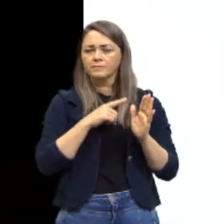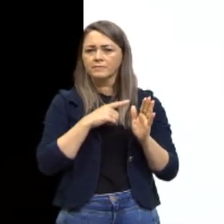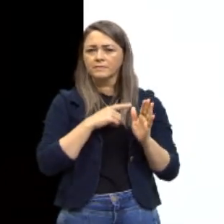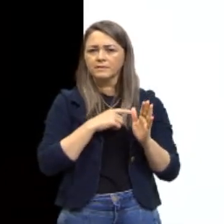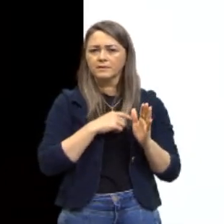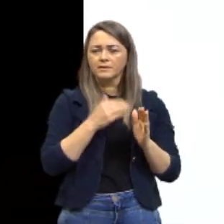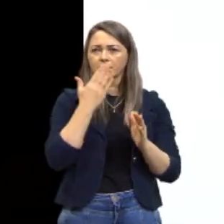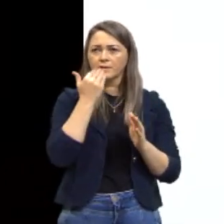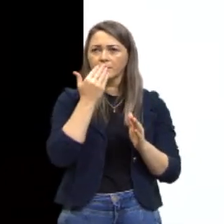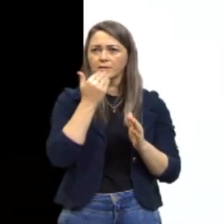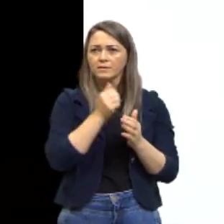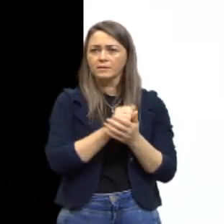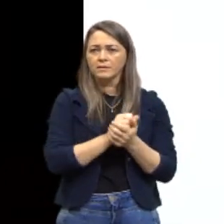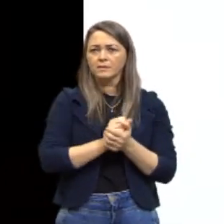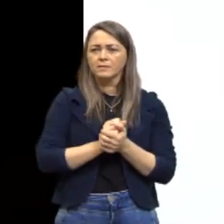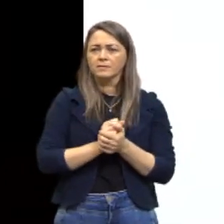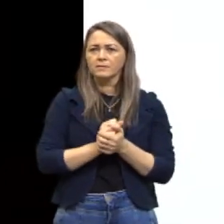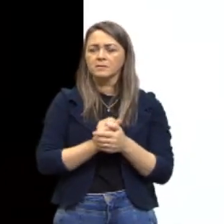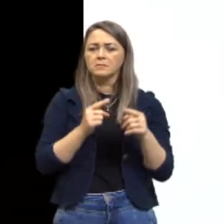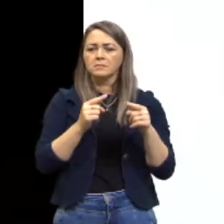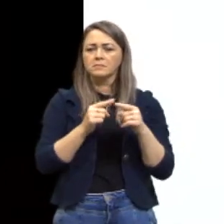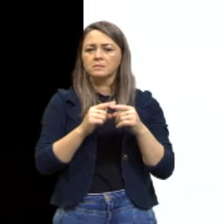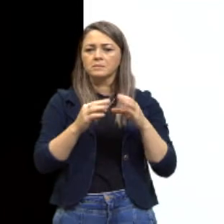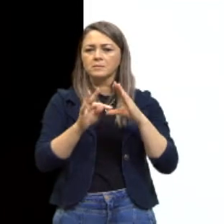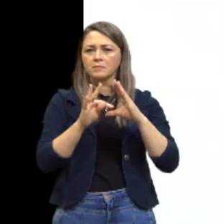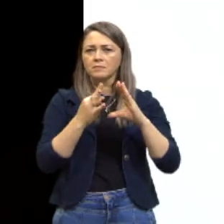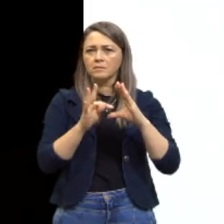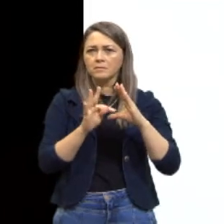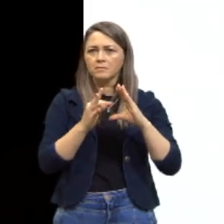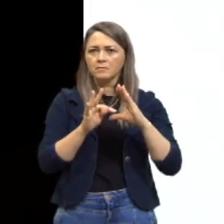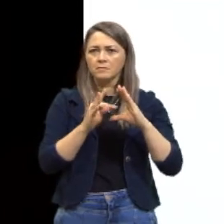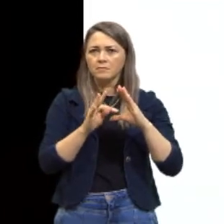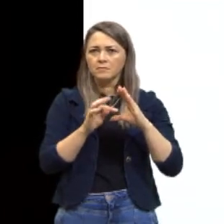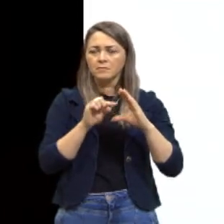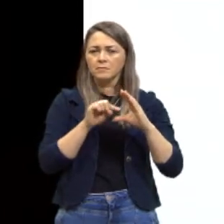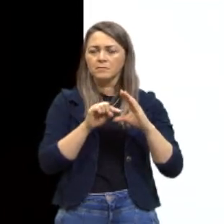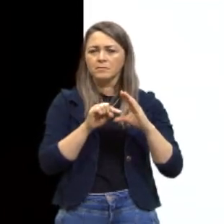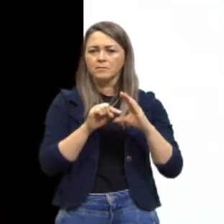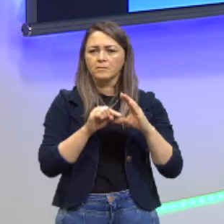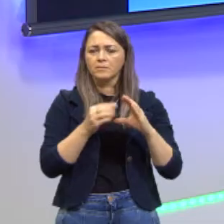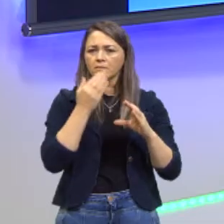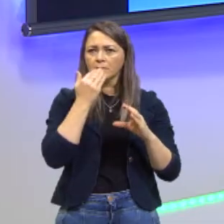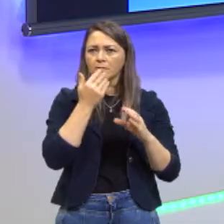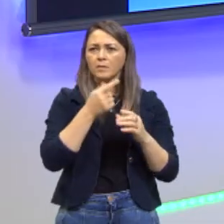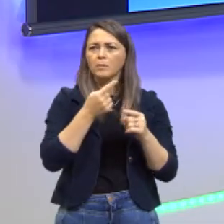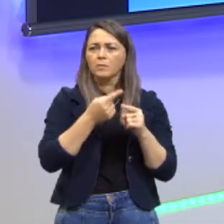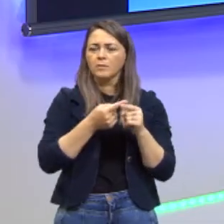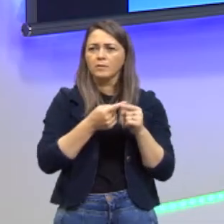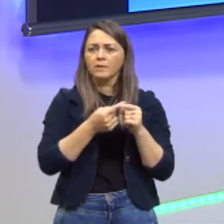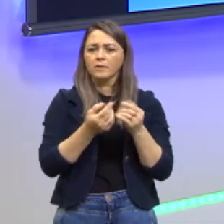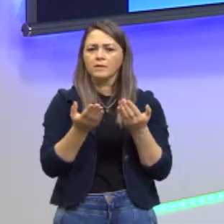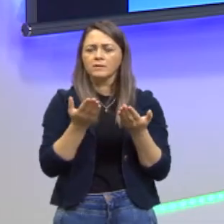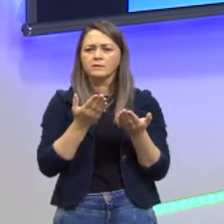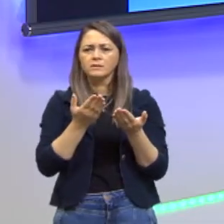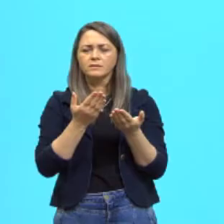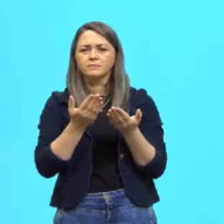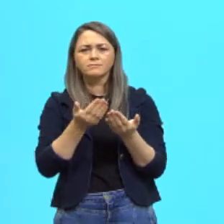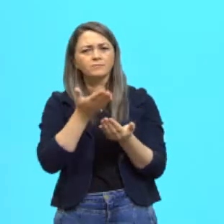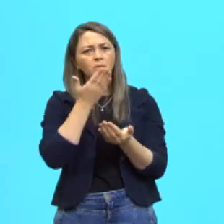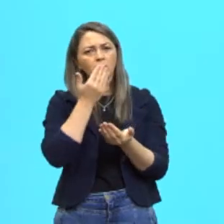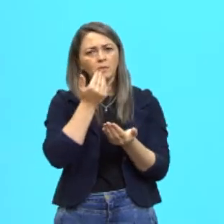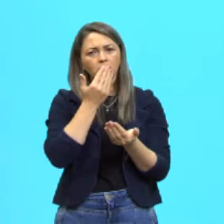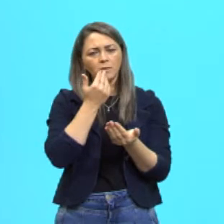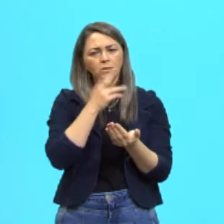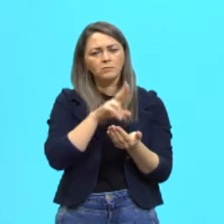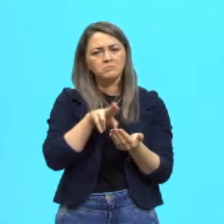espécies transgênicas, né? Dentro de um alimento, porque eu digo isso, muitas vezes nós consumimos